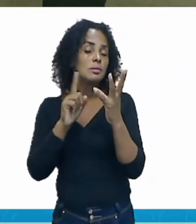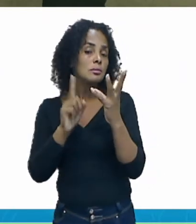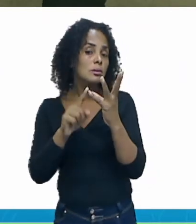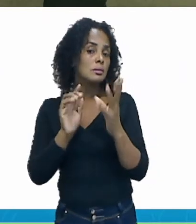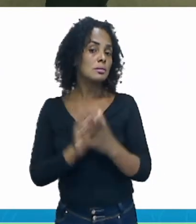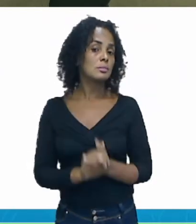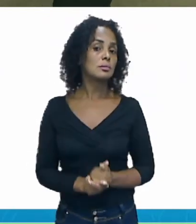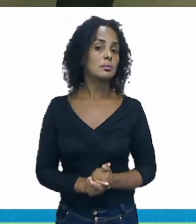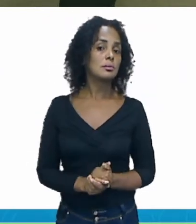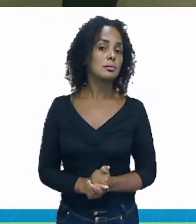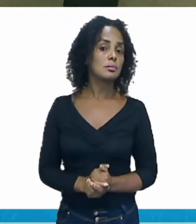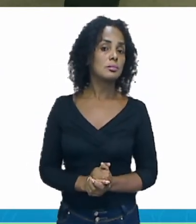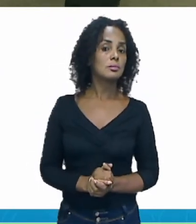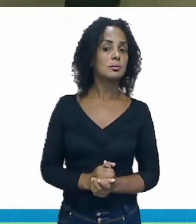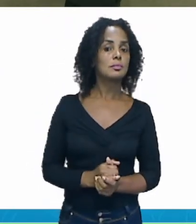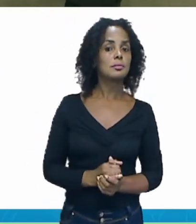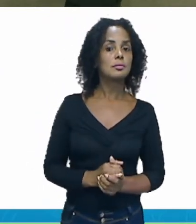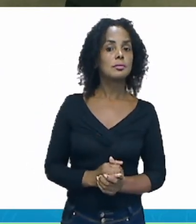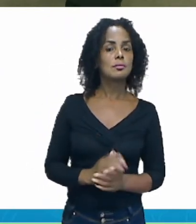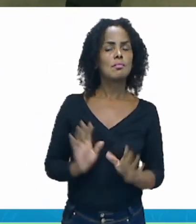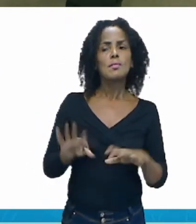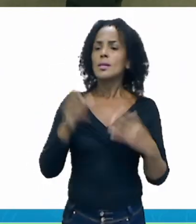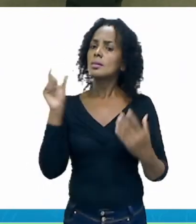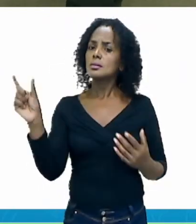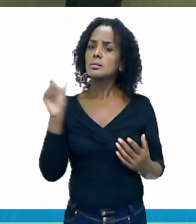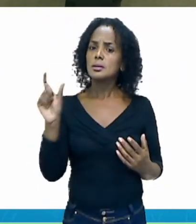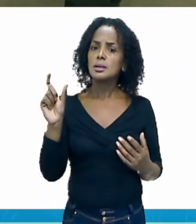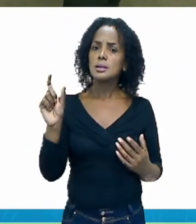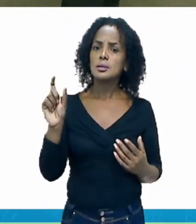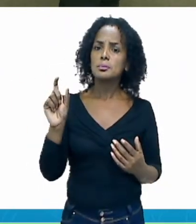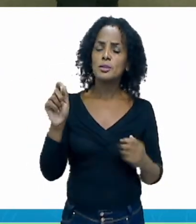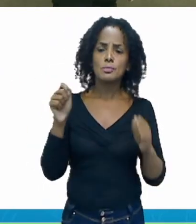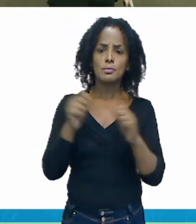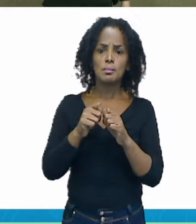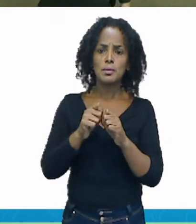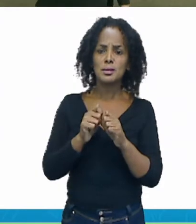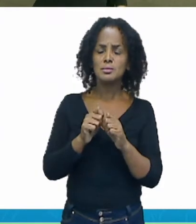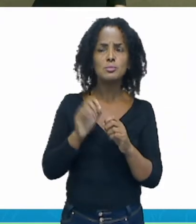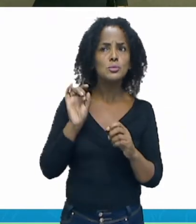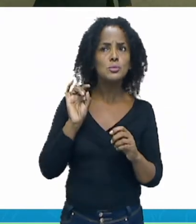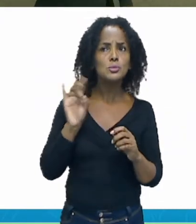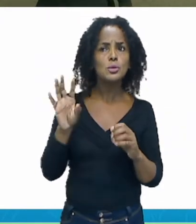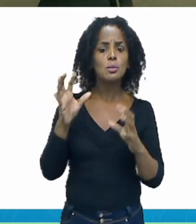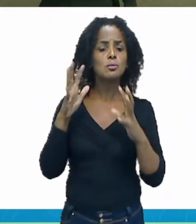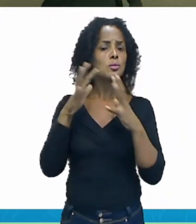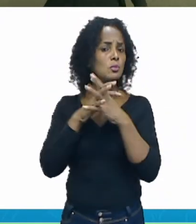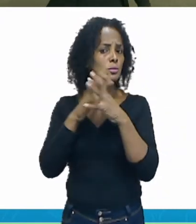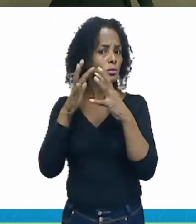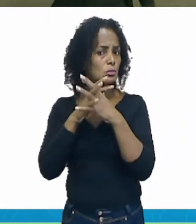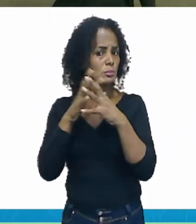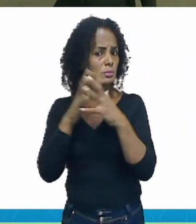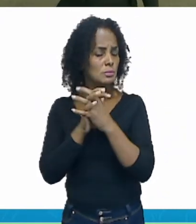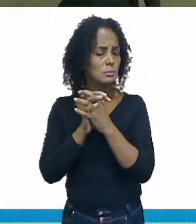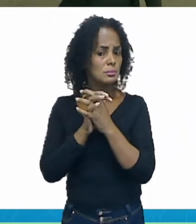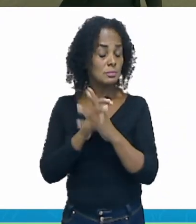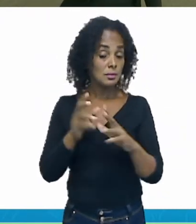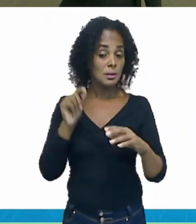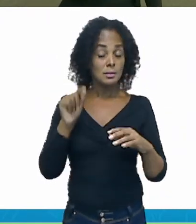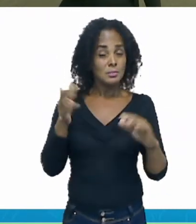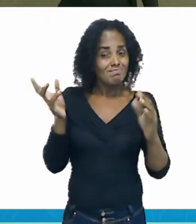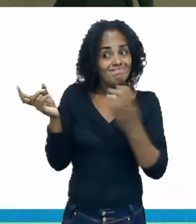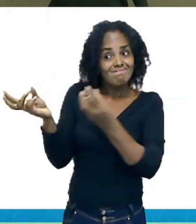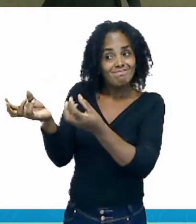Há sílabas formadas apenas por consoantes e aqui eu quero chamar a